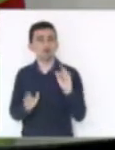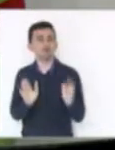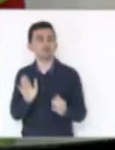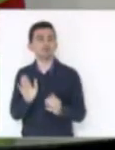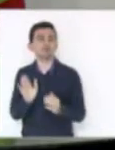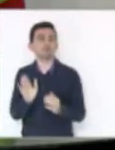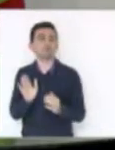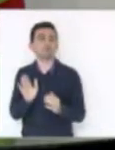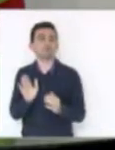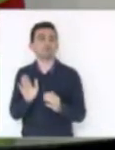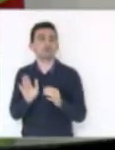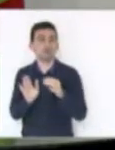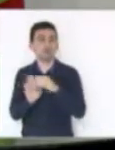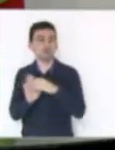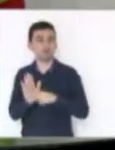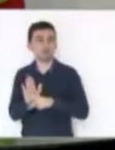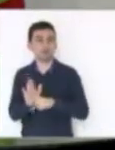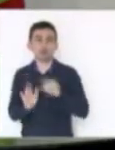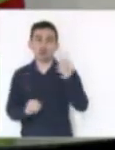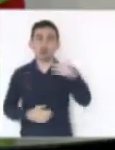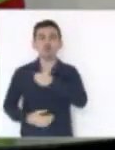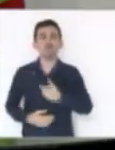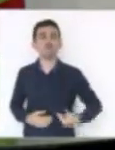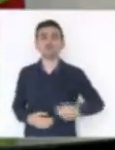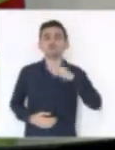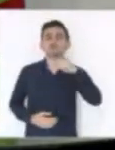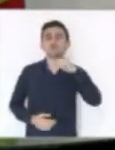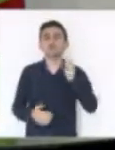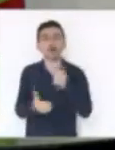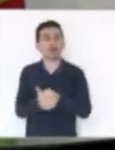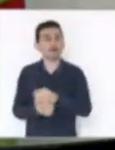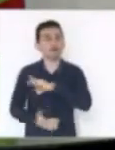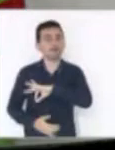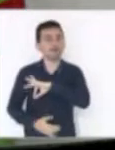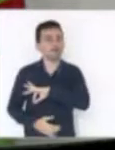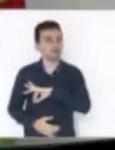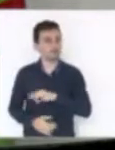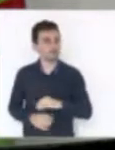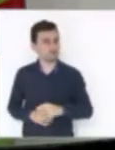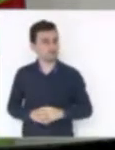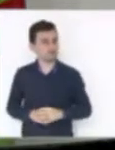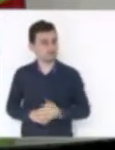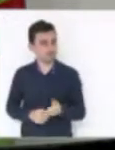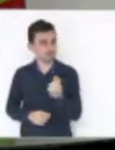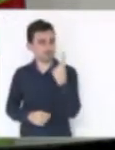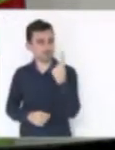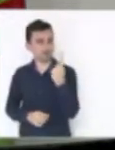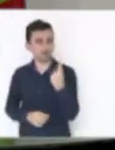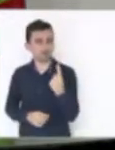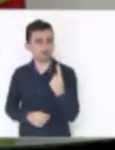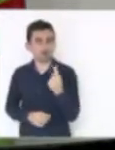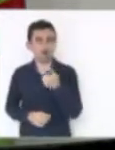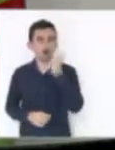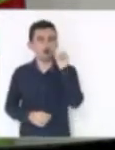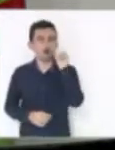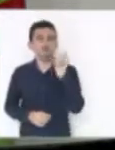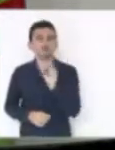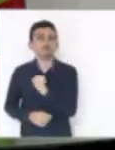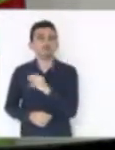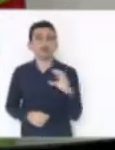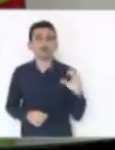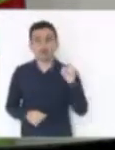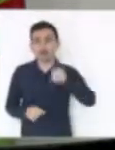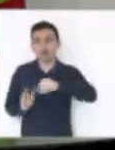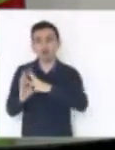vem a ameaça de que o governo não vai conseguir pagar salário? É muito estranho, porque até ontem, Santa Catarina é um